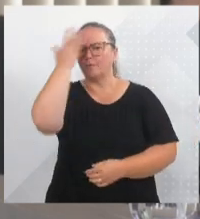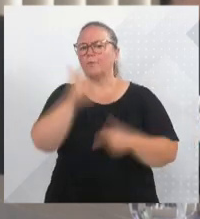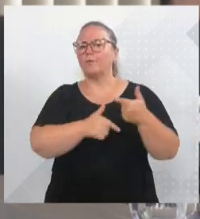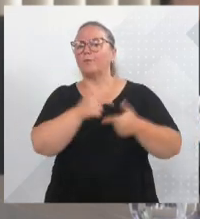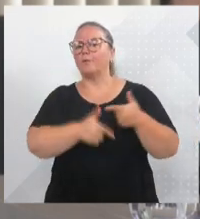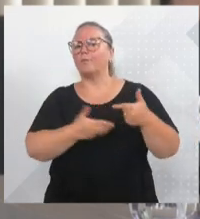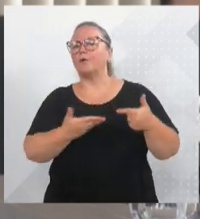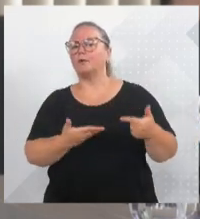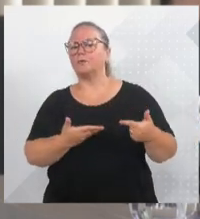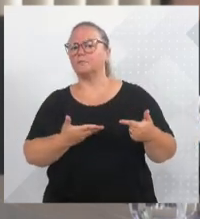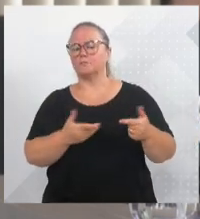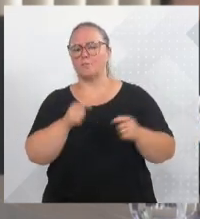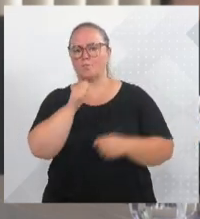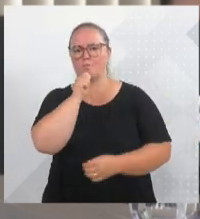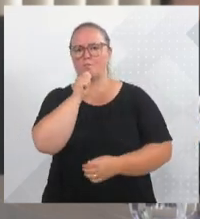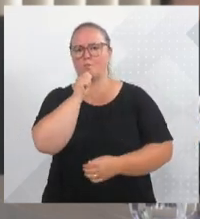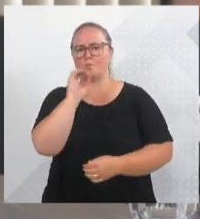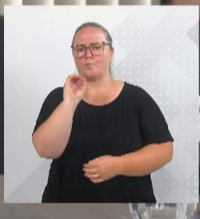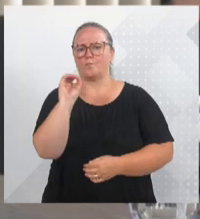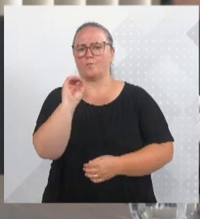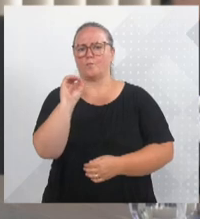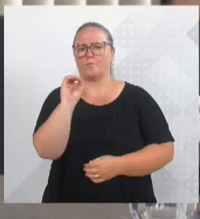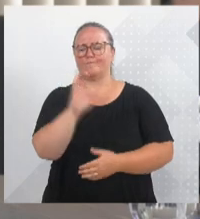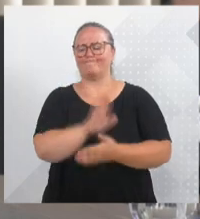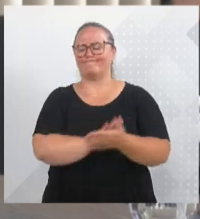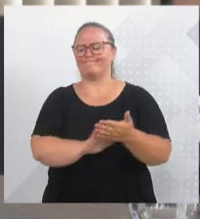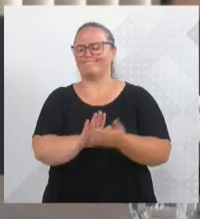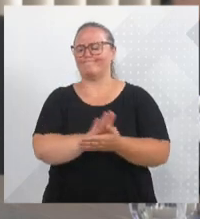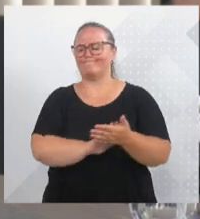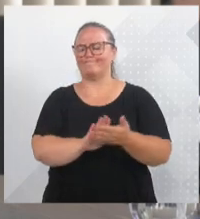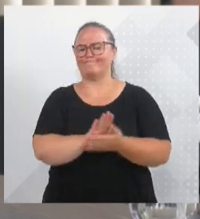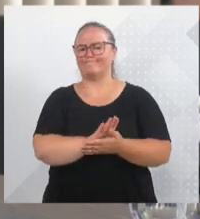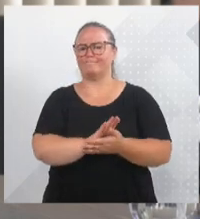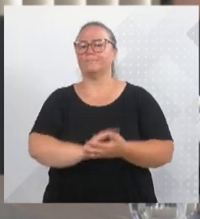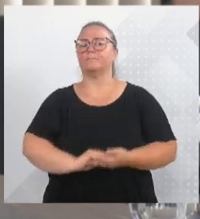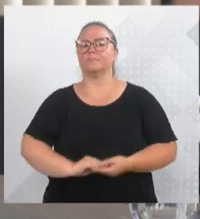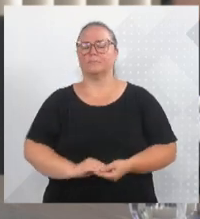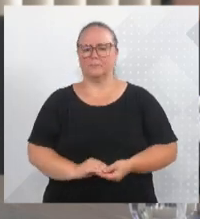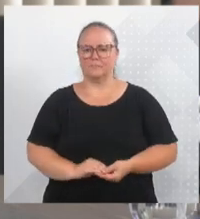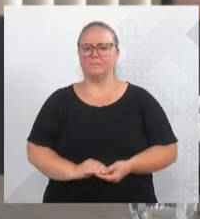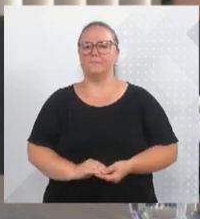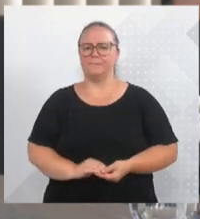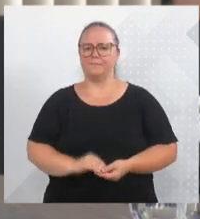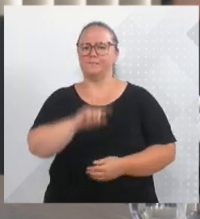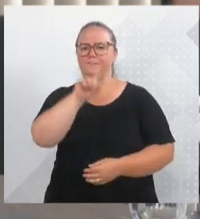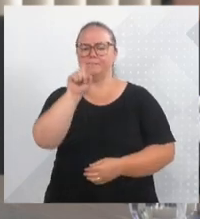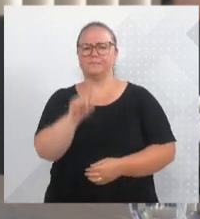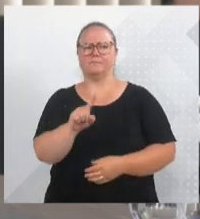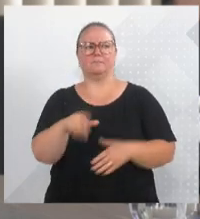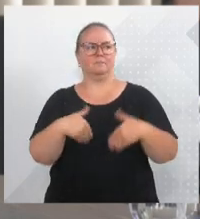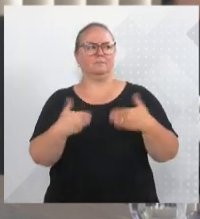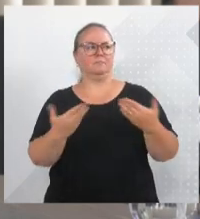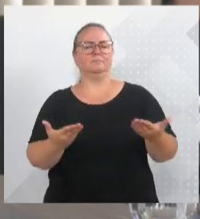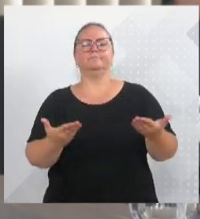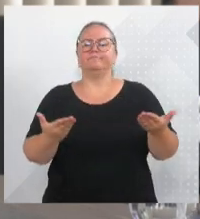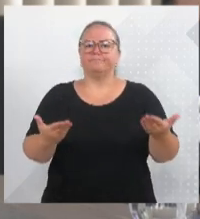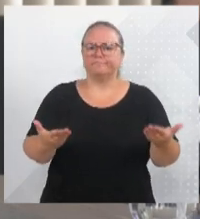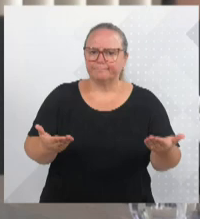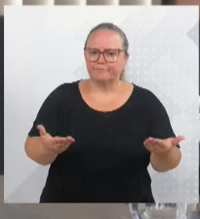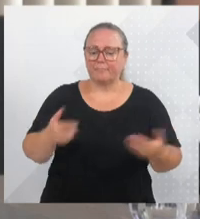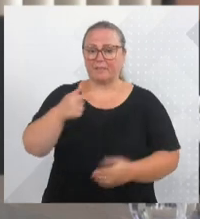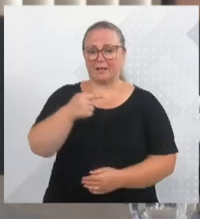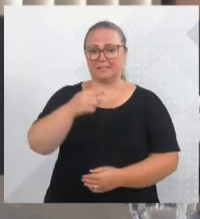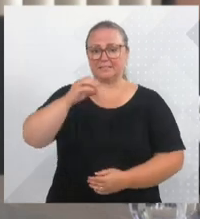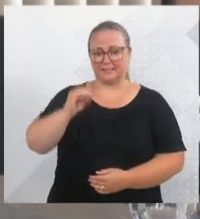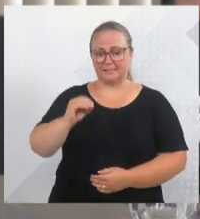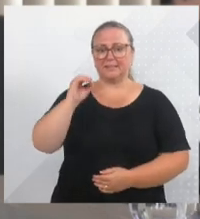canteiro de obras? Nenhum. Nenhum operário trabalhando na rua Paulo Zingel. A gente faz esse questionamento, do que adianta lançar outras 70 ordens de